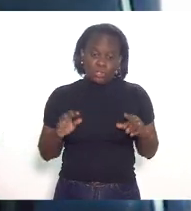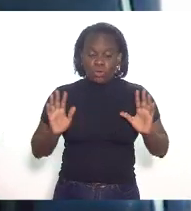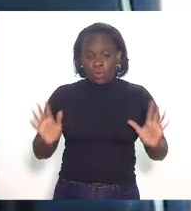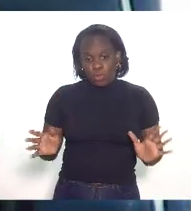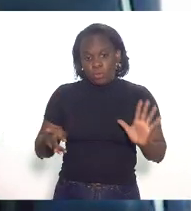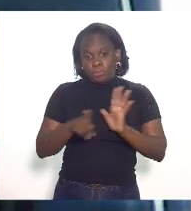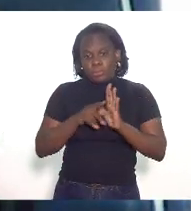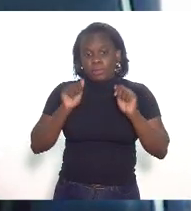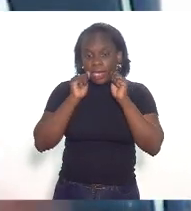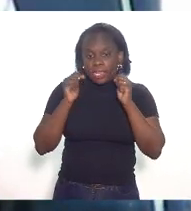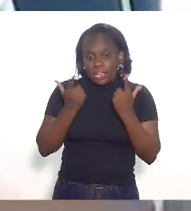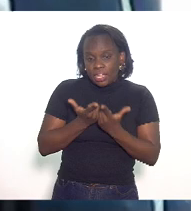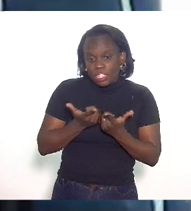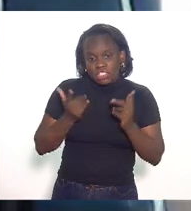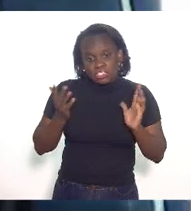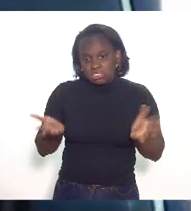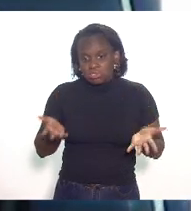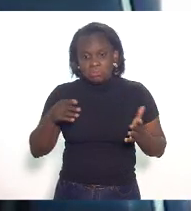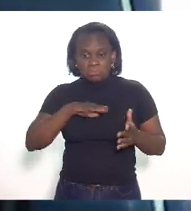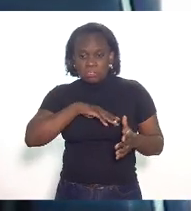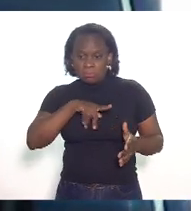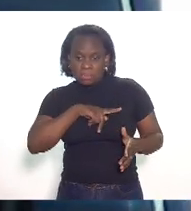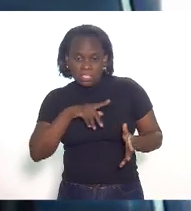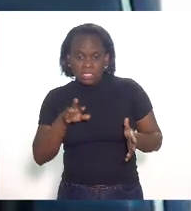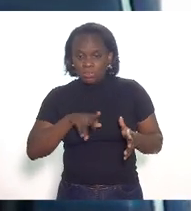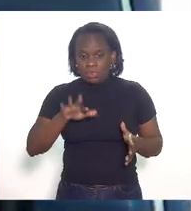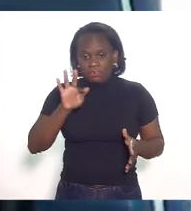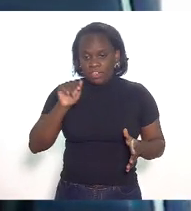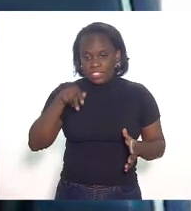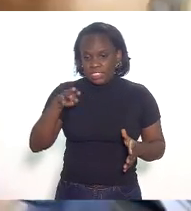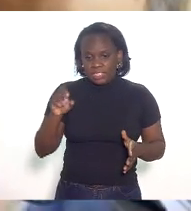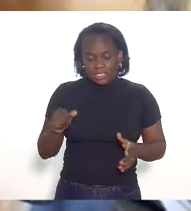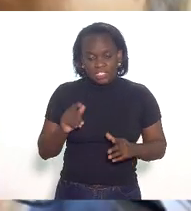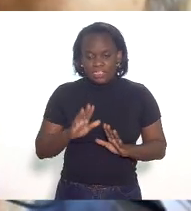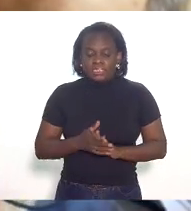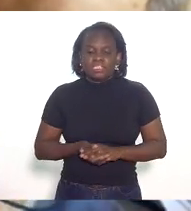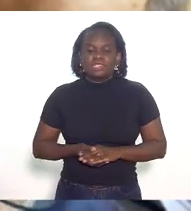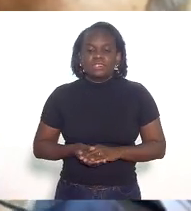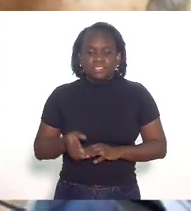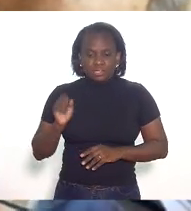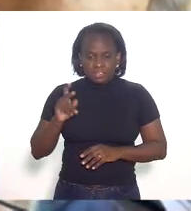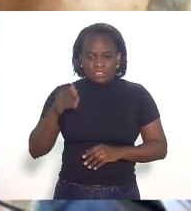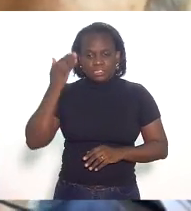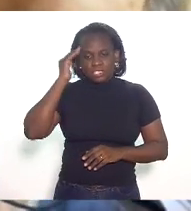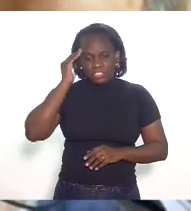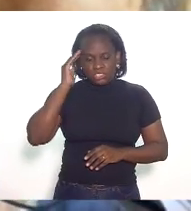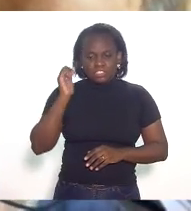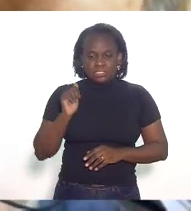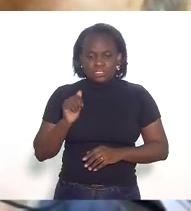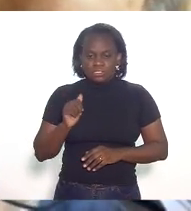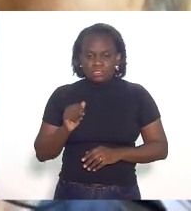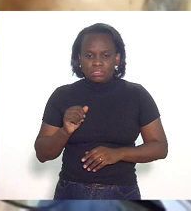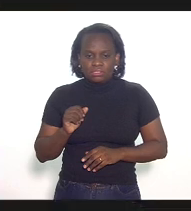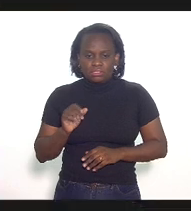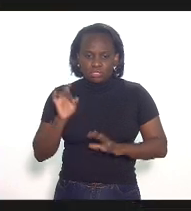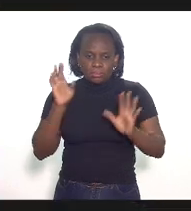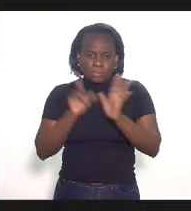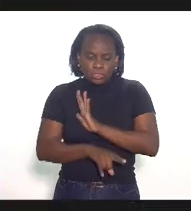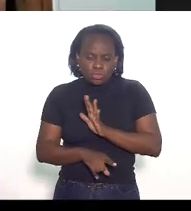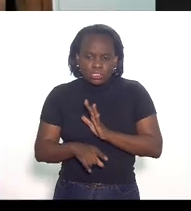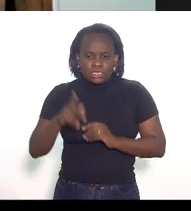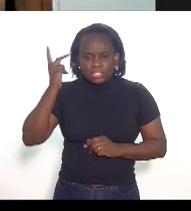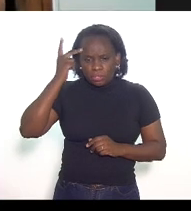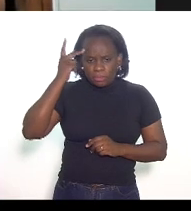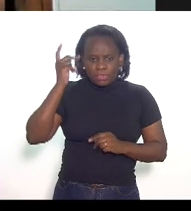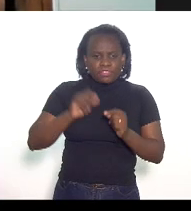a questão da alerje não é a questão de MP nem de fazenda ok eu entendi só uma pergunta Luiz Luiz só uma pergunta São